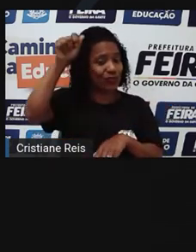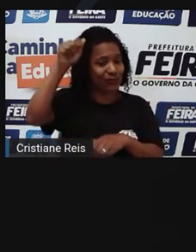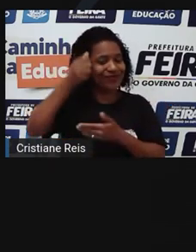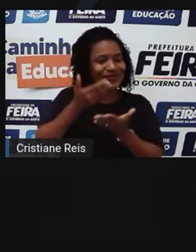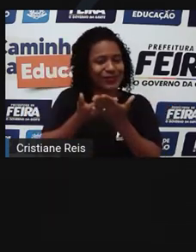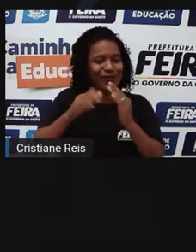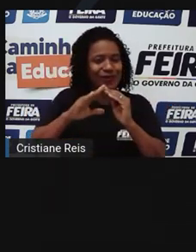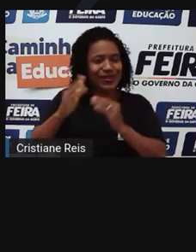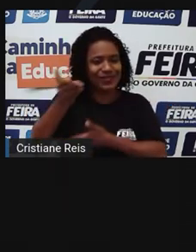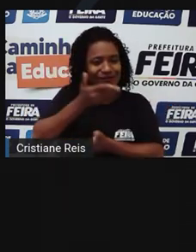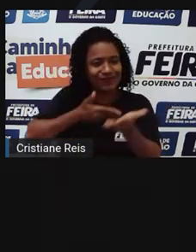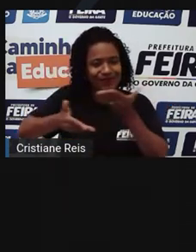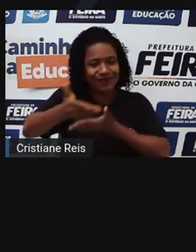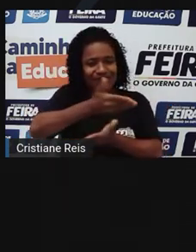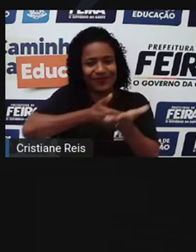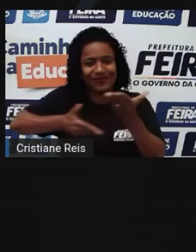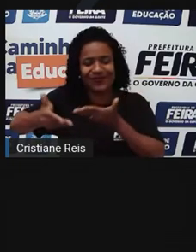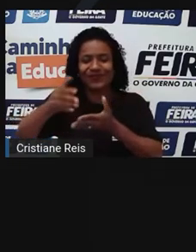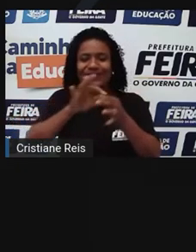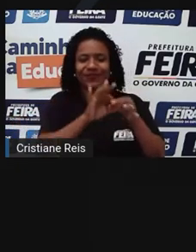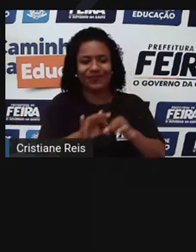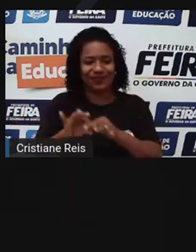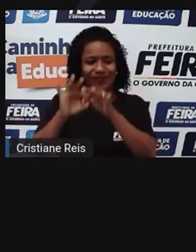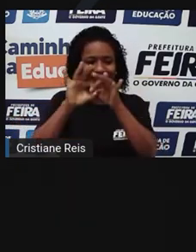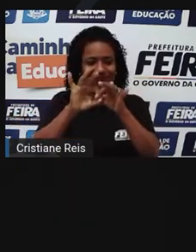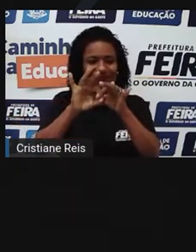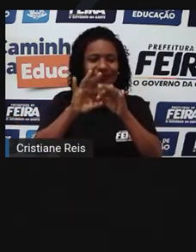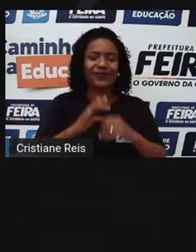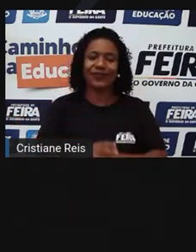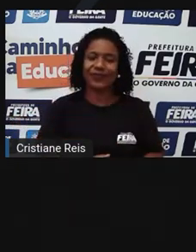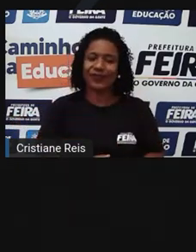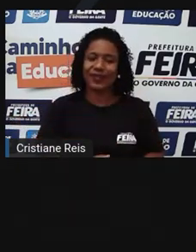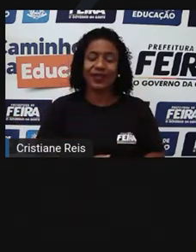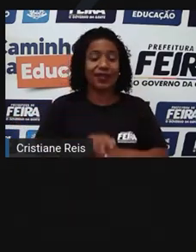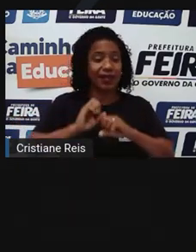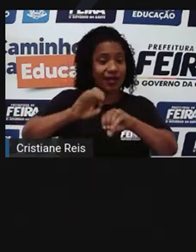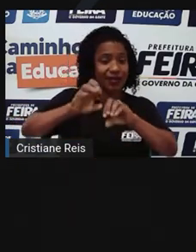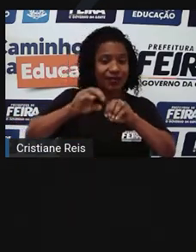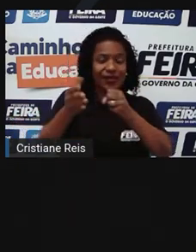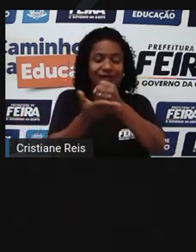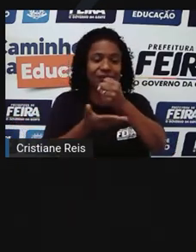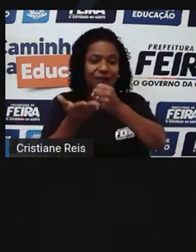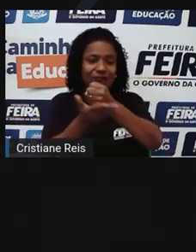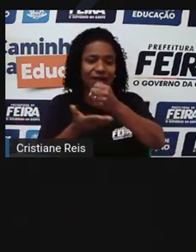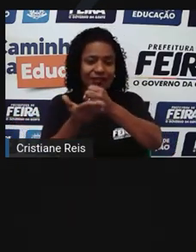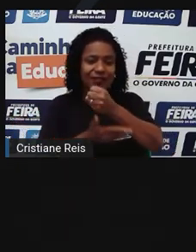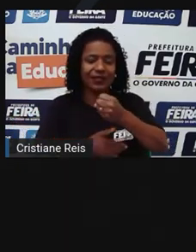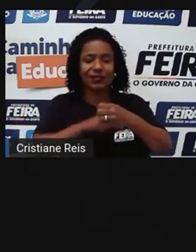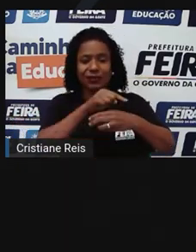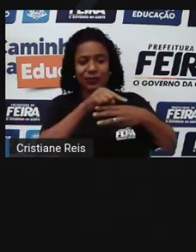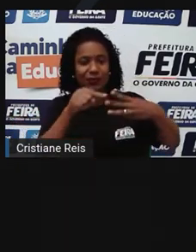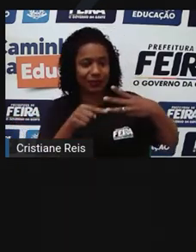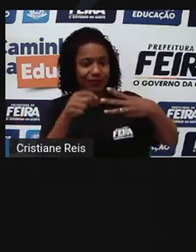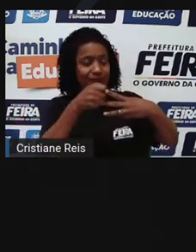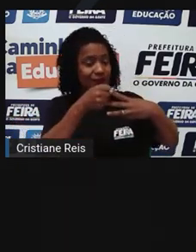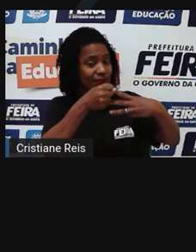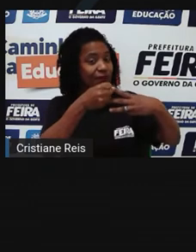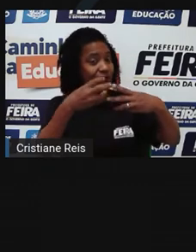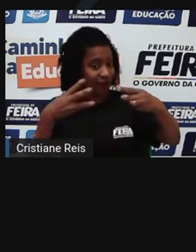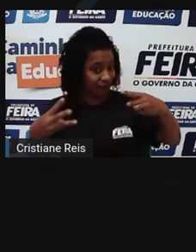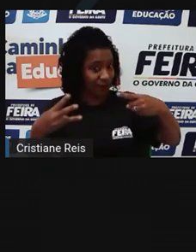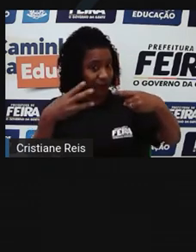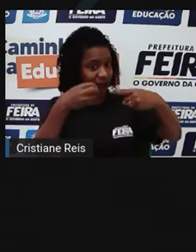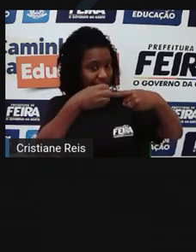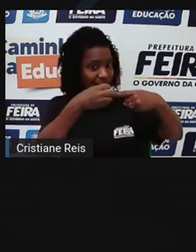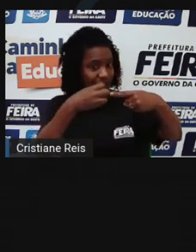relacionamento entre todas as pessoas. A educação básica é dividida em três etapas de aprendizagem.